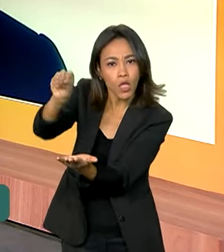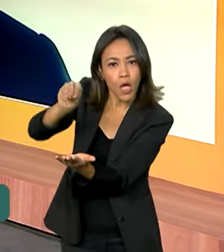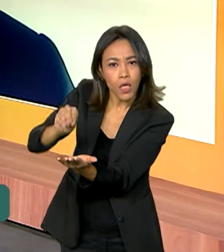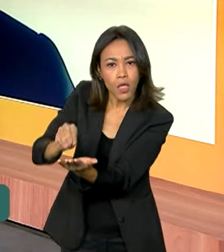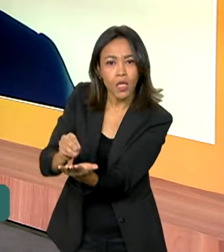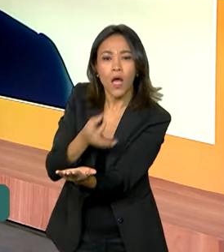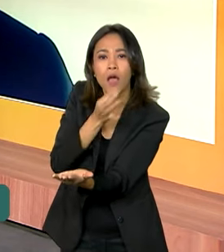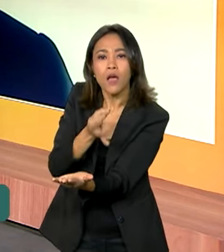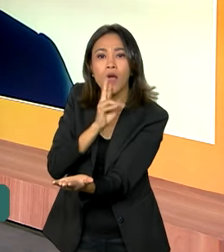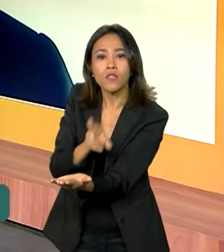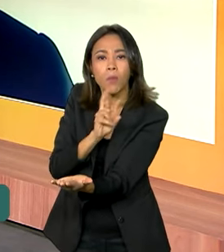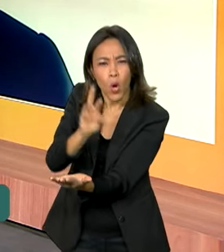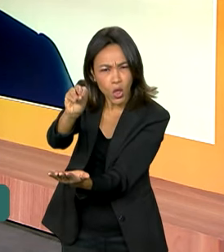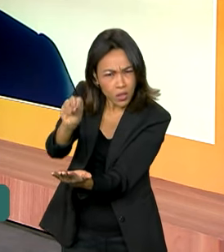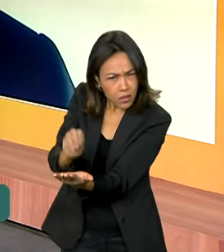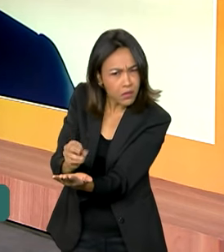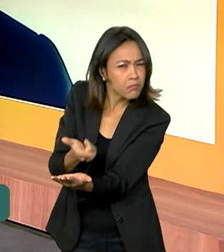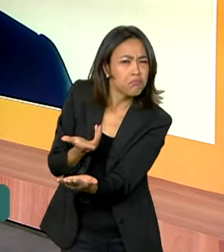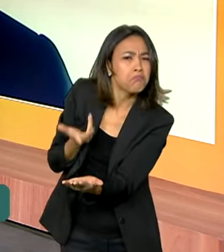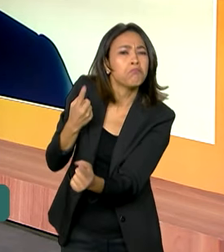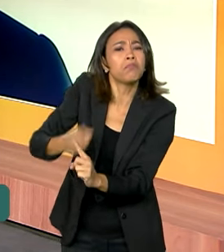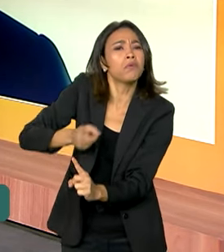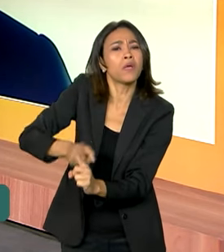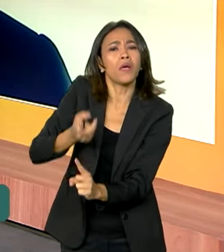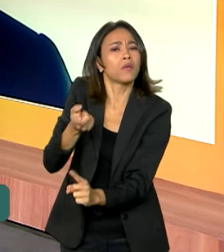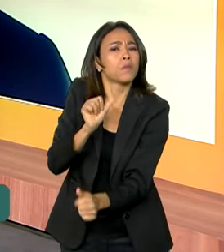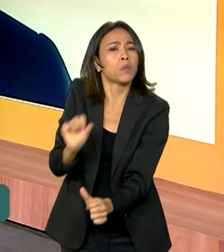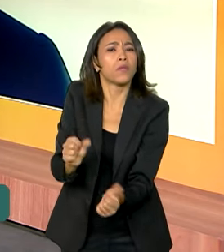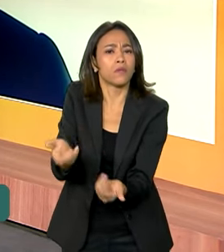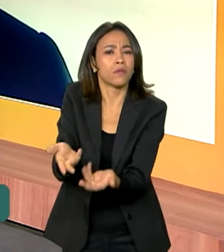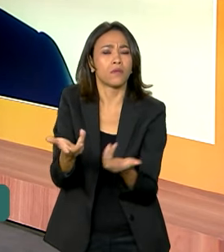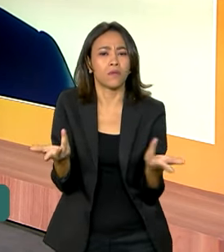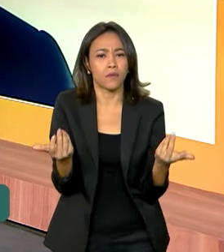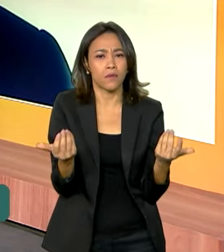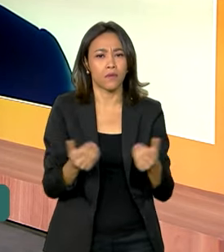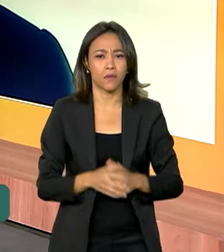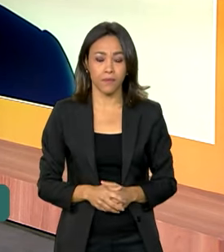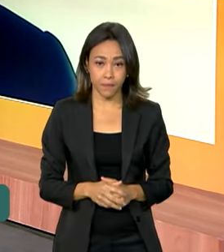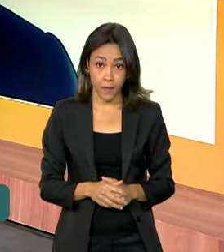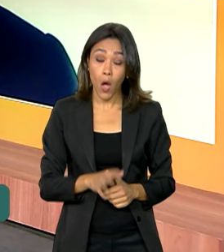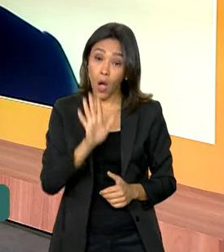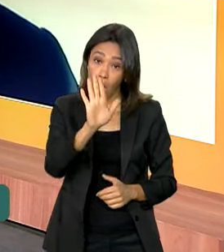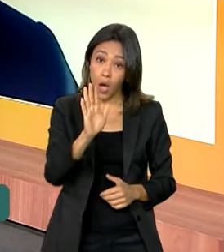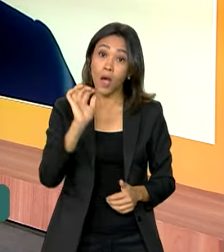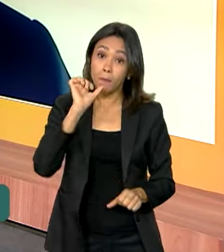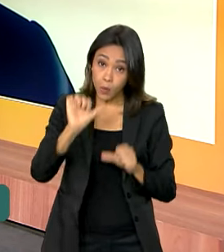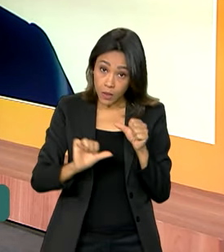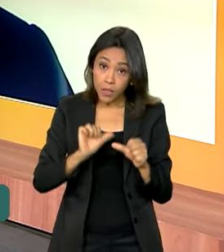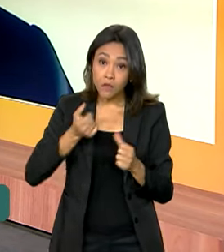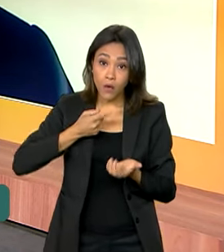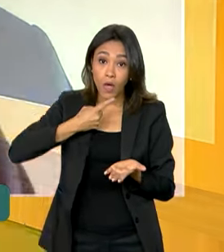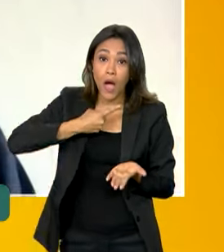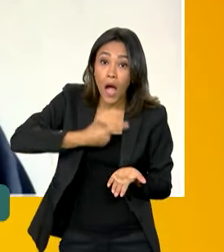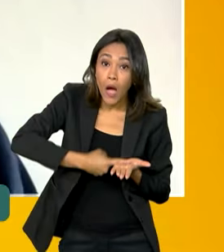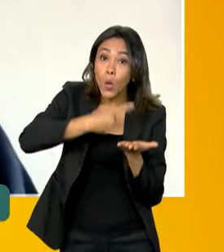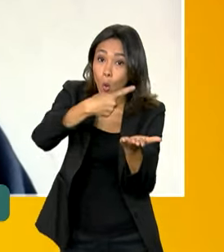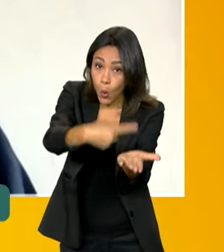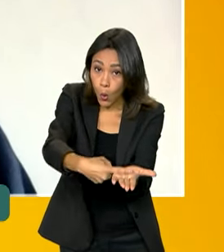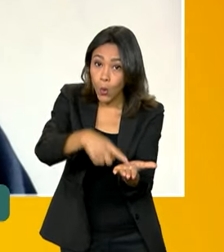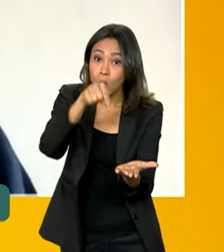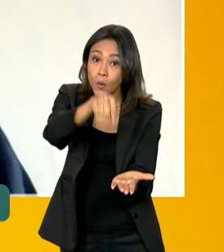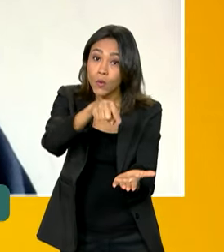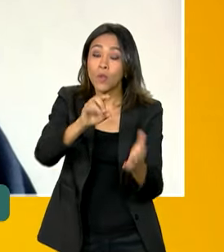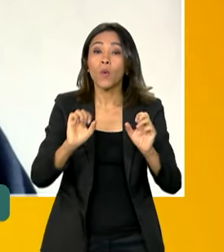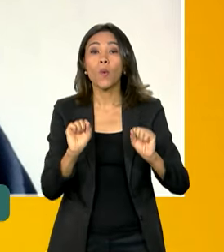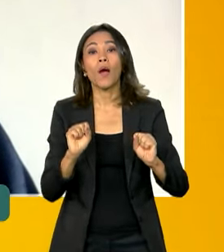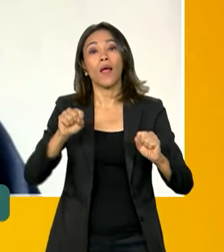apontamentos aí na prova. Explica para a gente qual é a razão dessa mudança. A mudança foi um acordo com a Defensoria Pública da